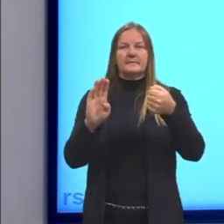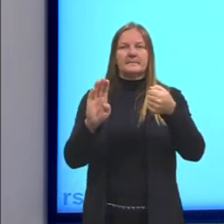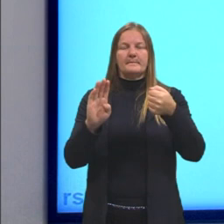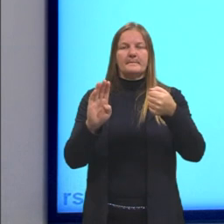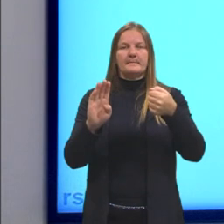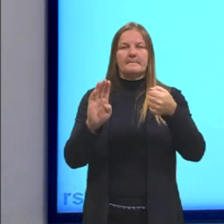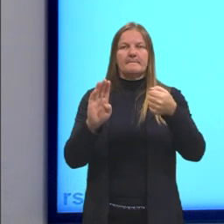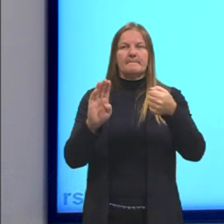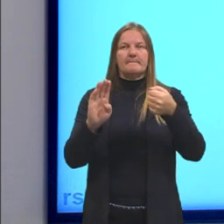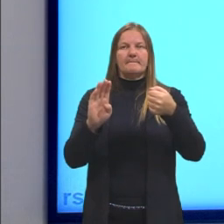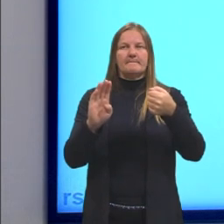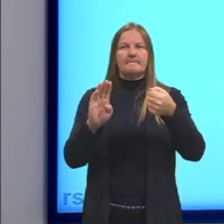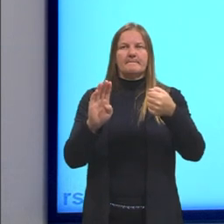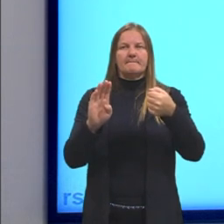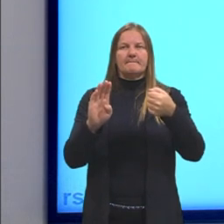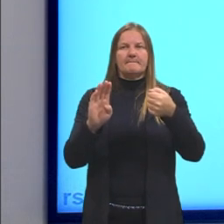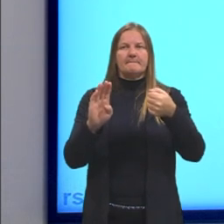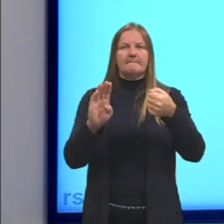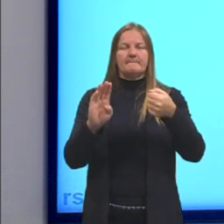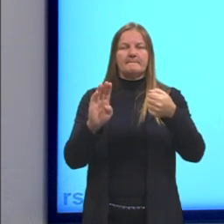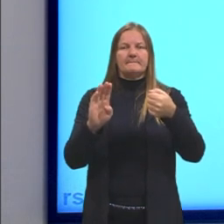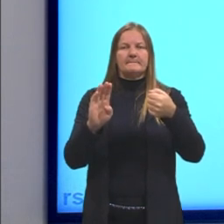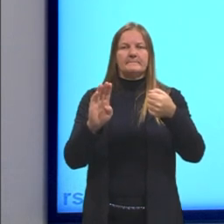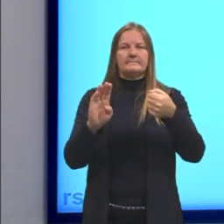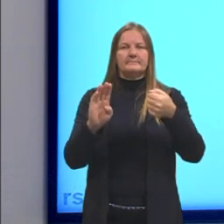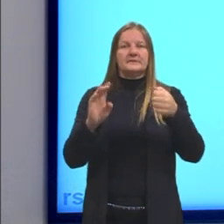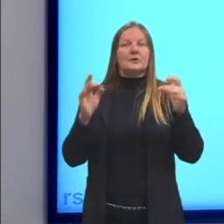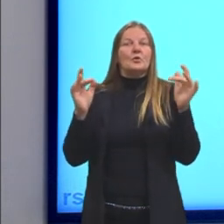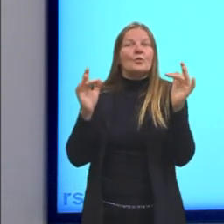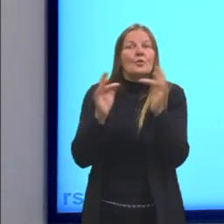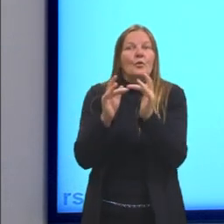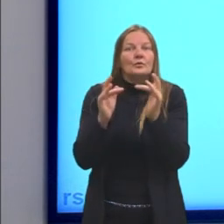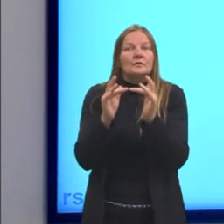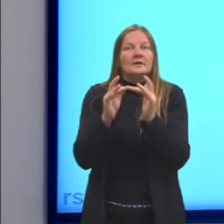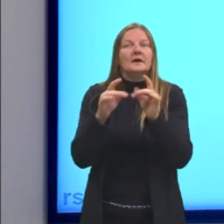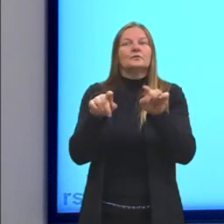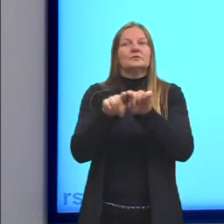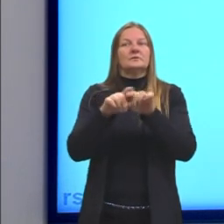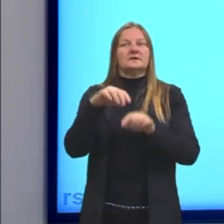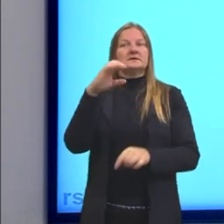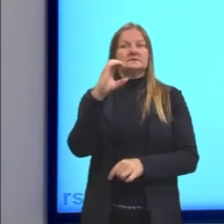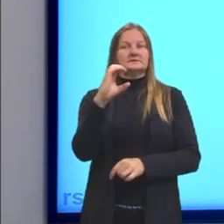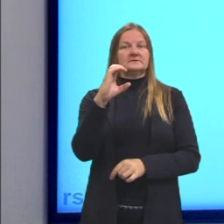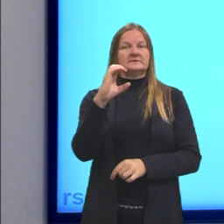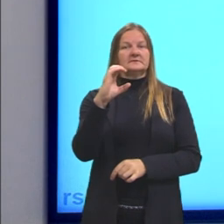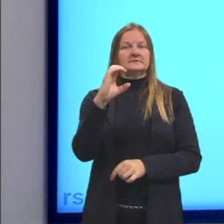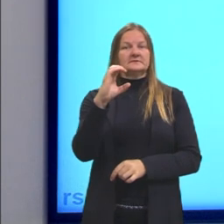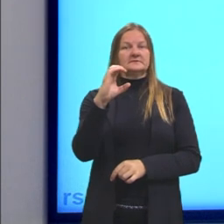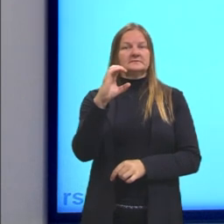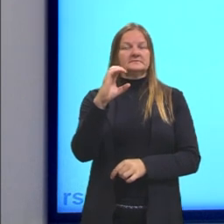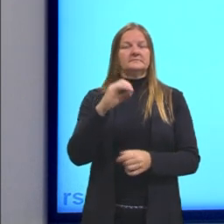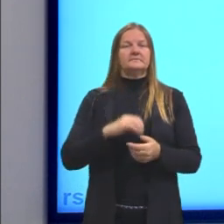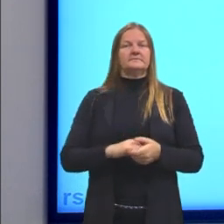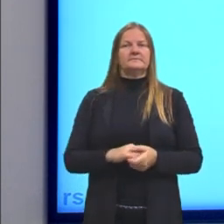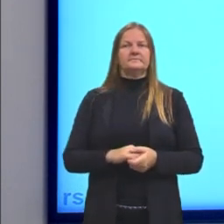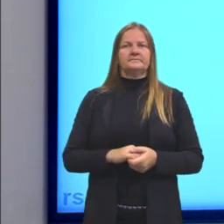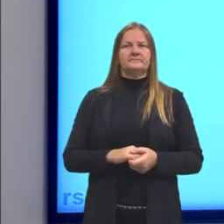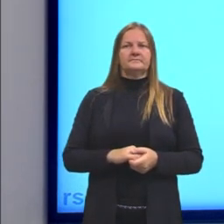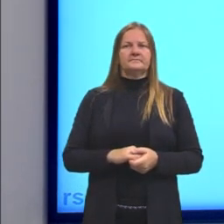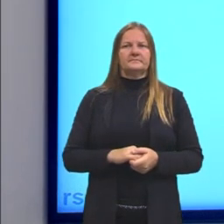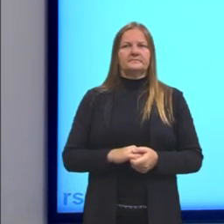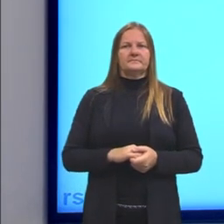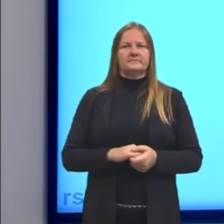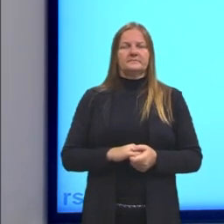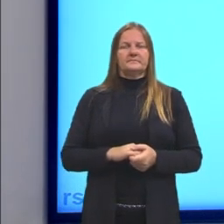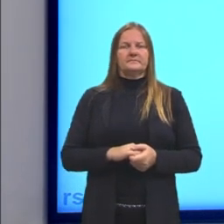Agora a botou o B. Em contato também com o corpo C. Vejam que é o mesmo corpo, só que aqui a